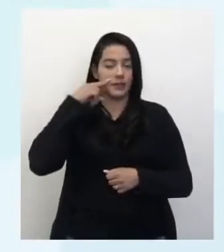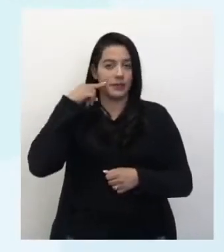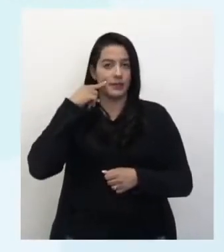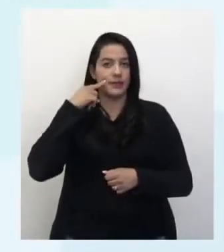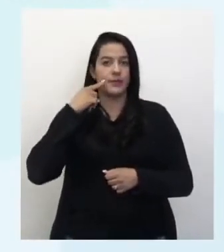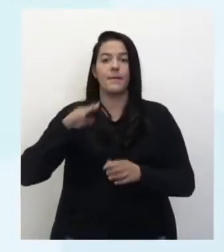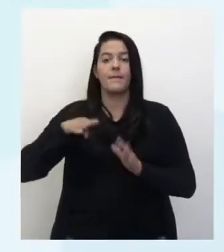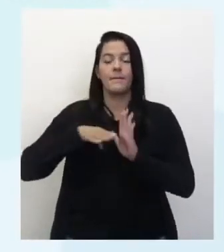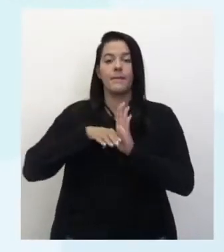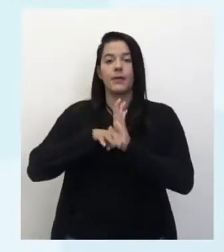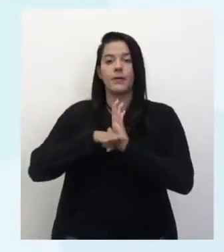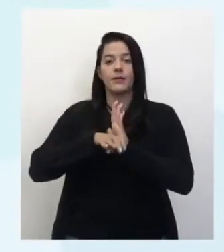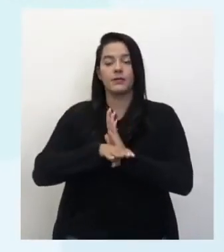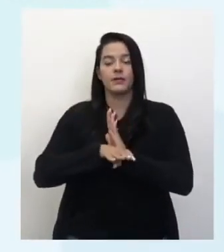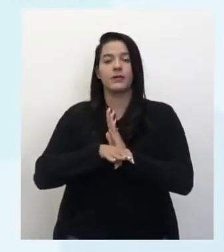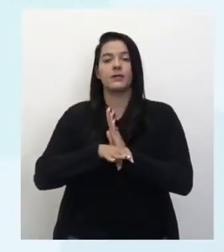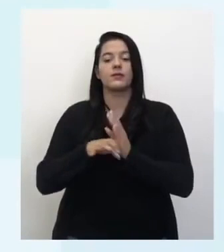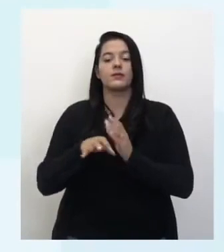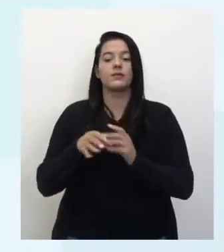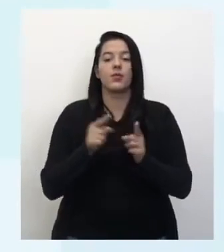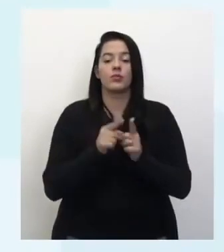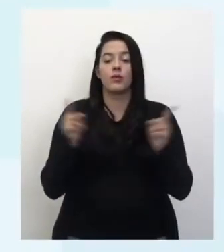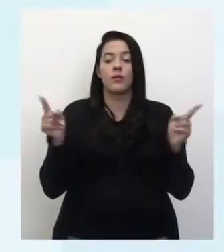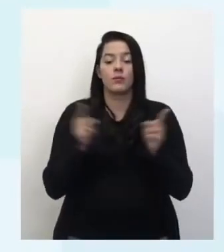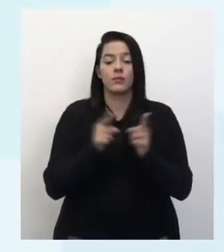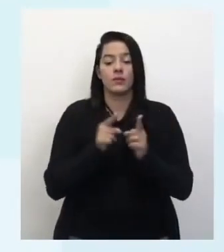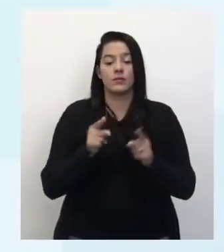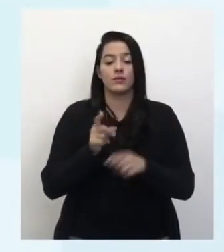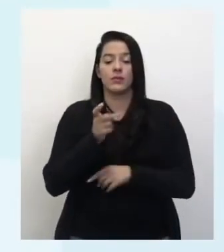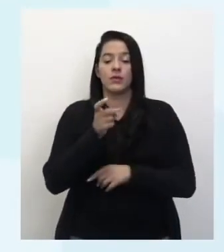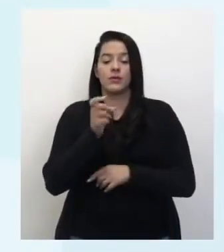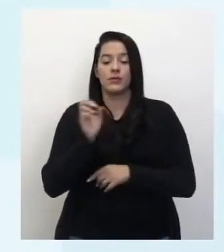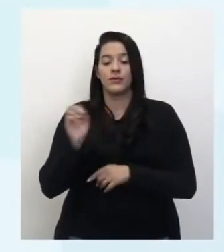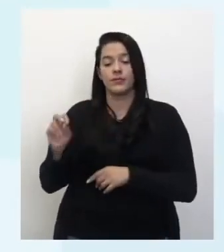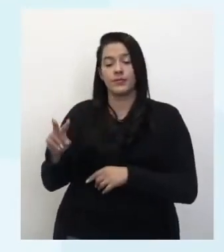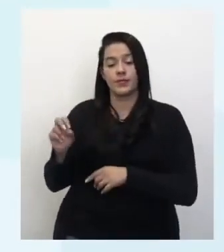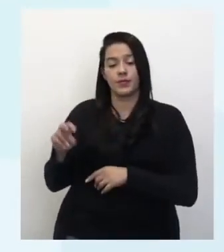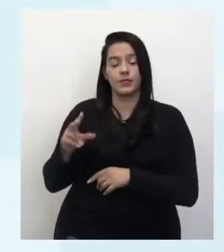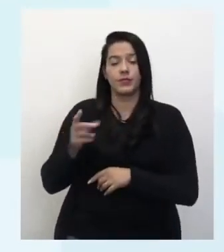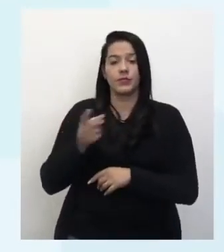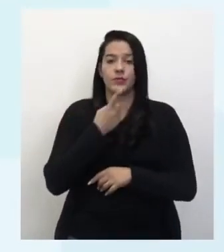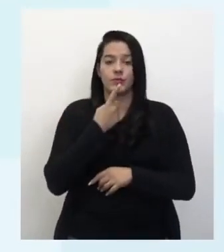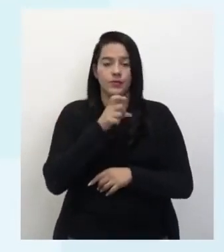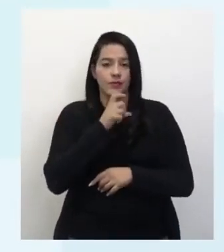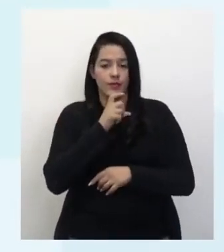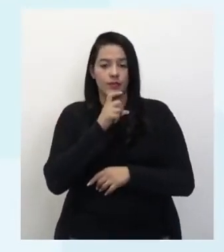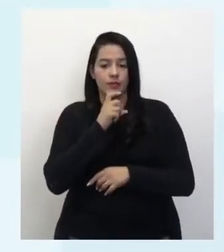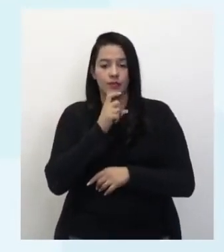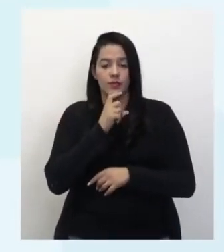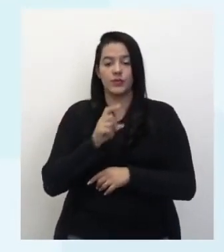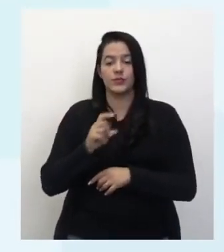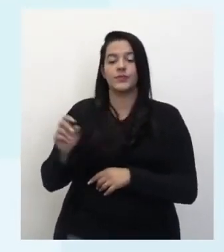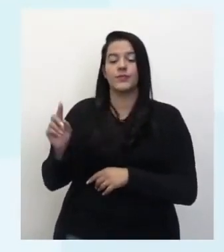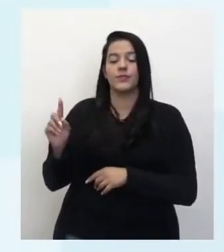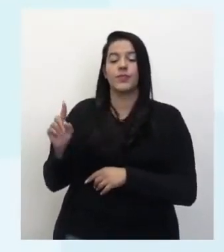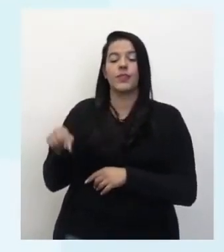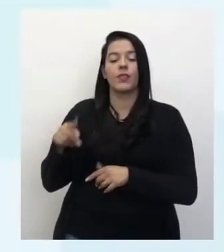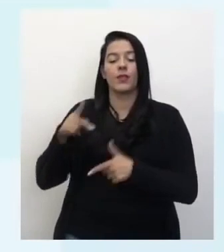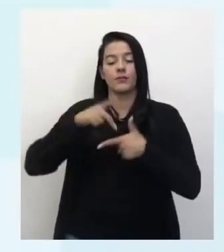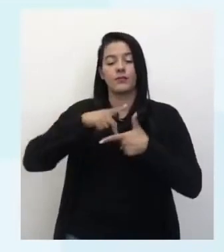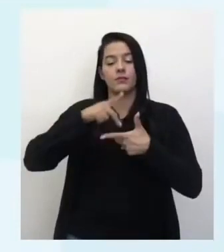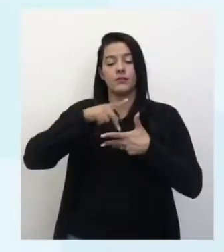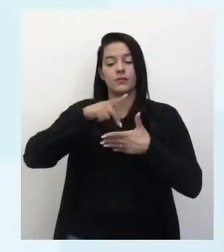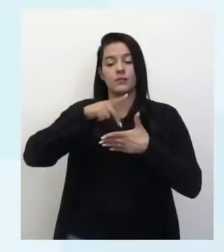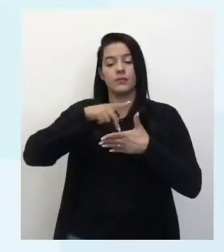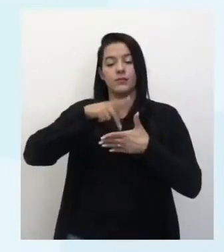O vermelhinho, o tamanho das células do nosso corpo. E o verdinho, o vírus. Só pra você ver que, normalmente, as eucariontes são maiores do que as